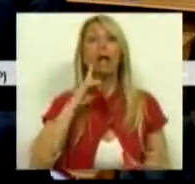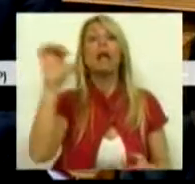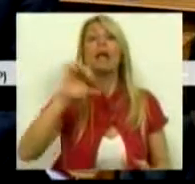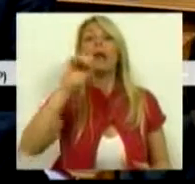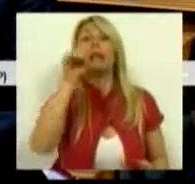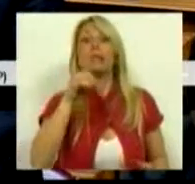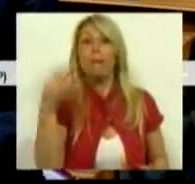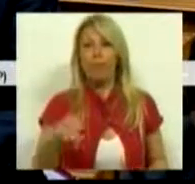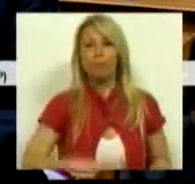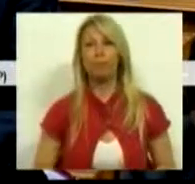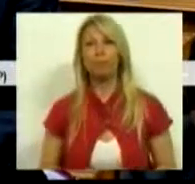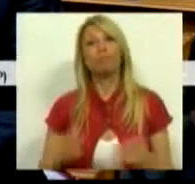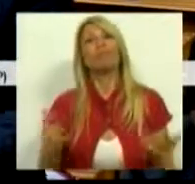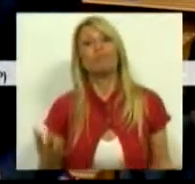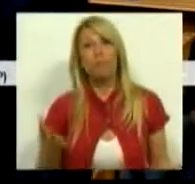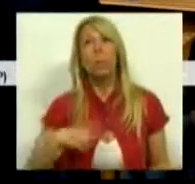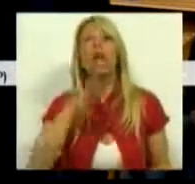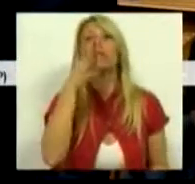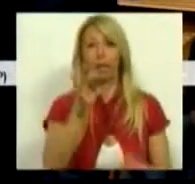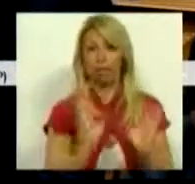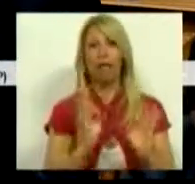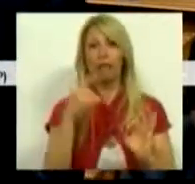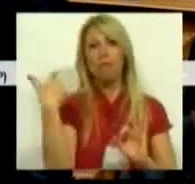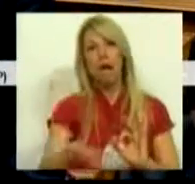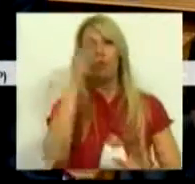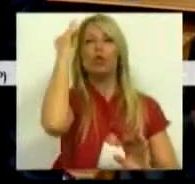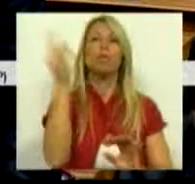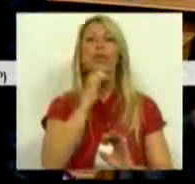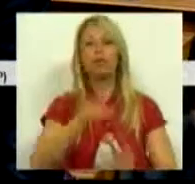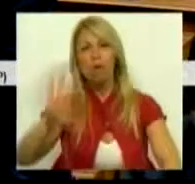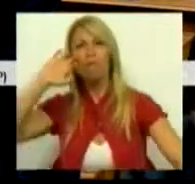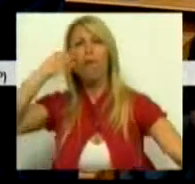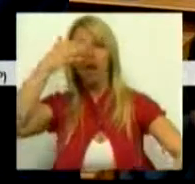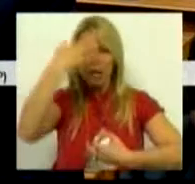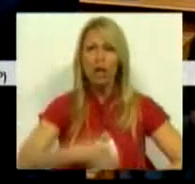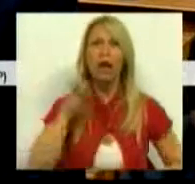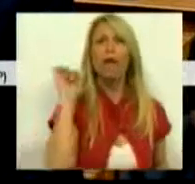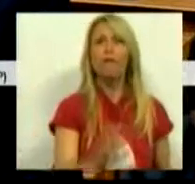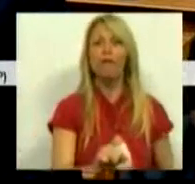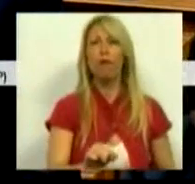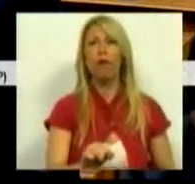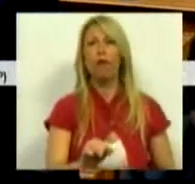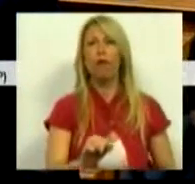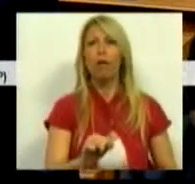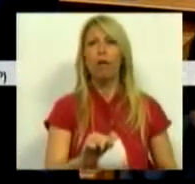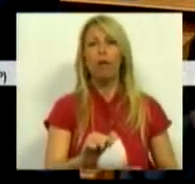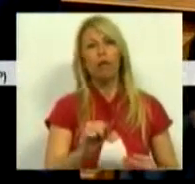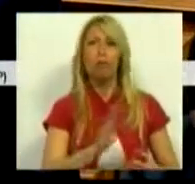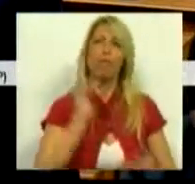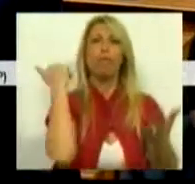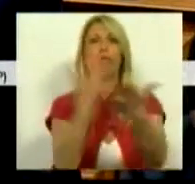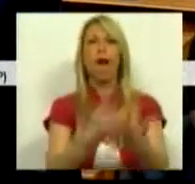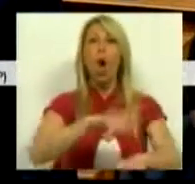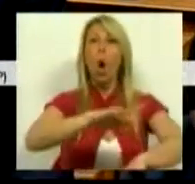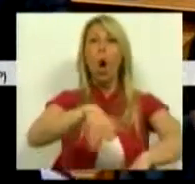pedagógica. Ou seja, trata mal os professores, fere a sua dignidade, atira-os para o horário zero